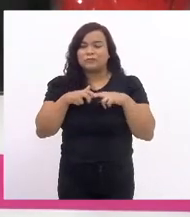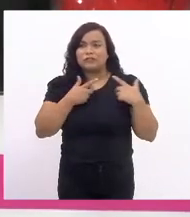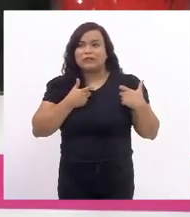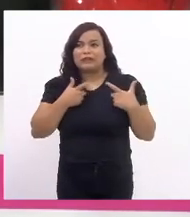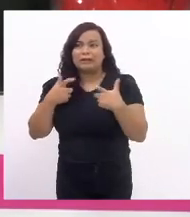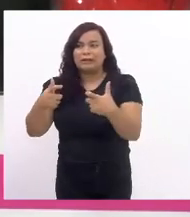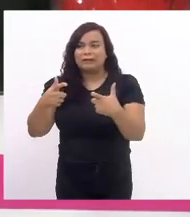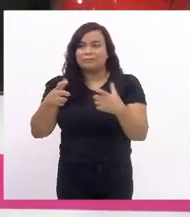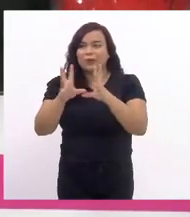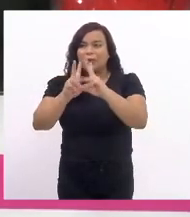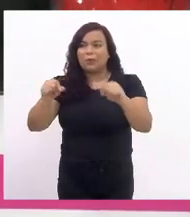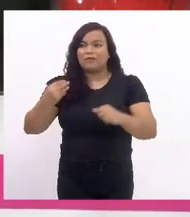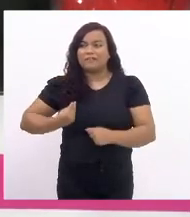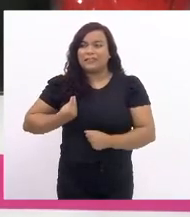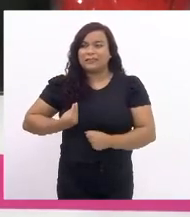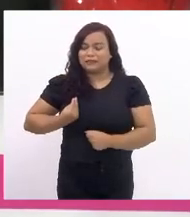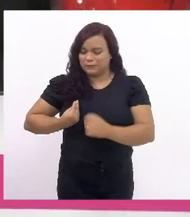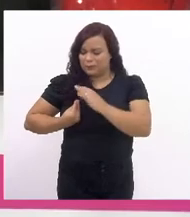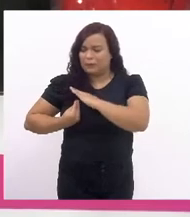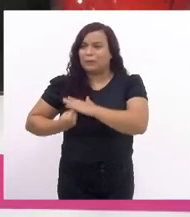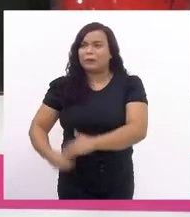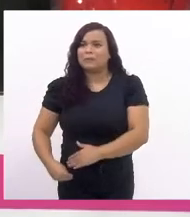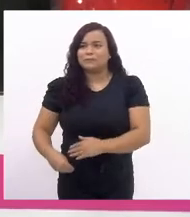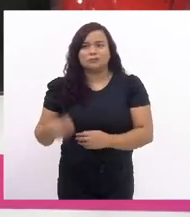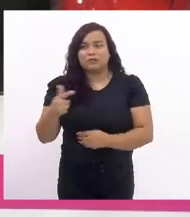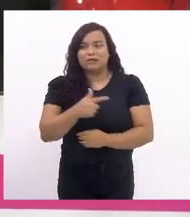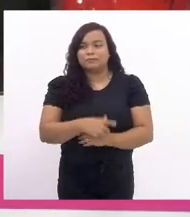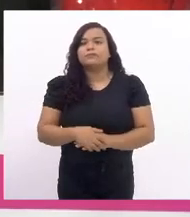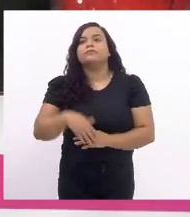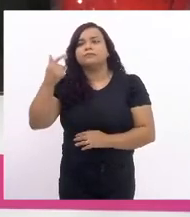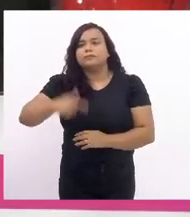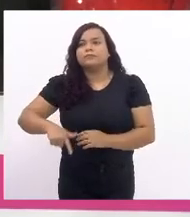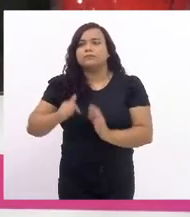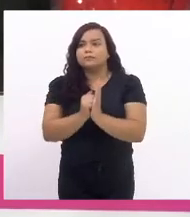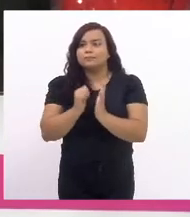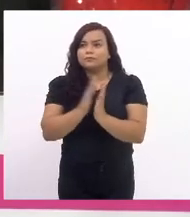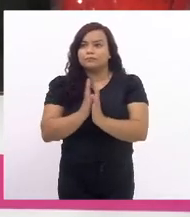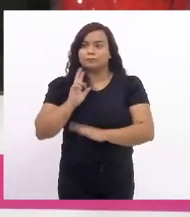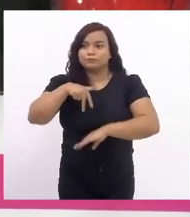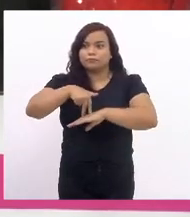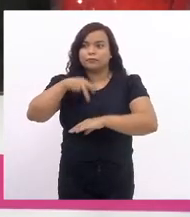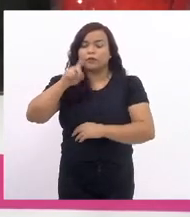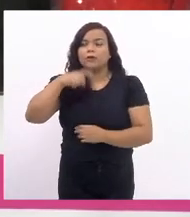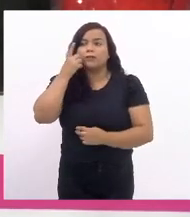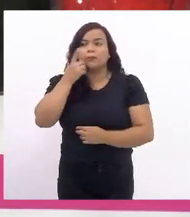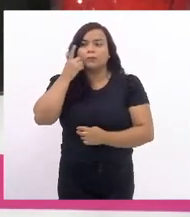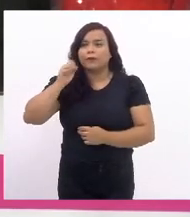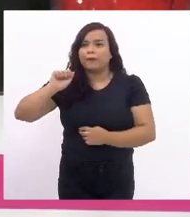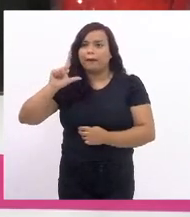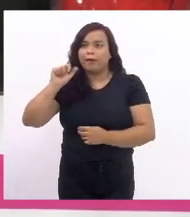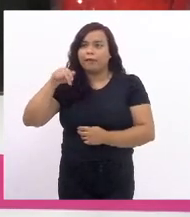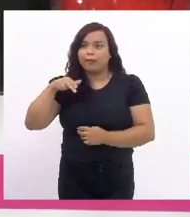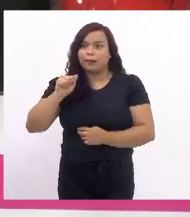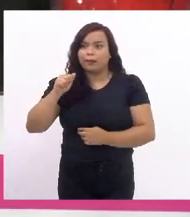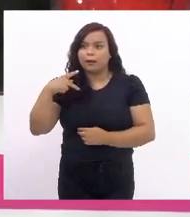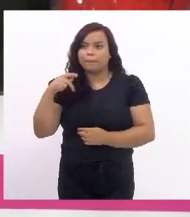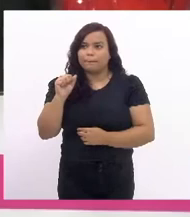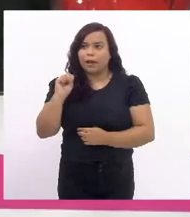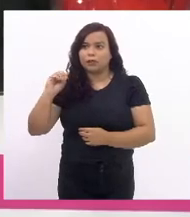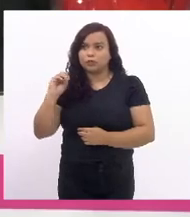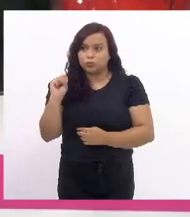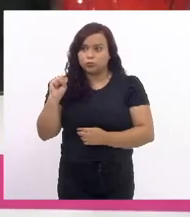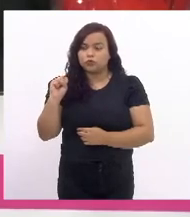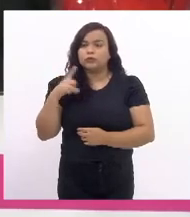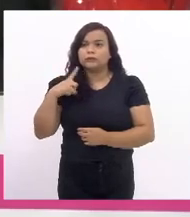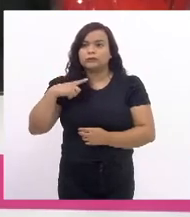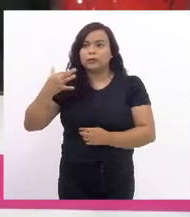destruir vidas. Próxima oradora escrita, nobre deputada Alana Passos. Vossa excelência dispõe de